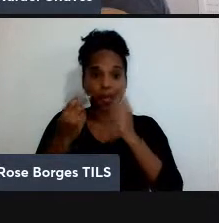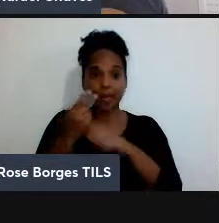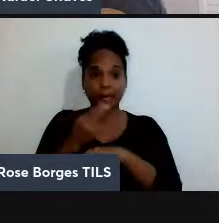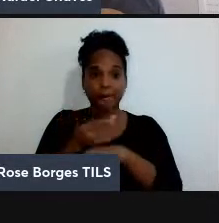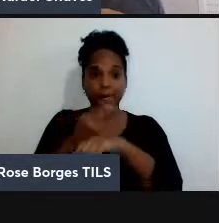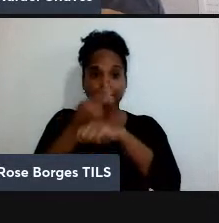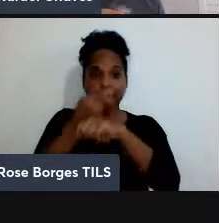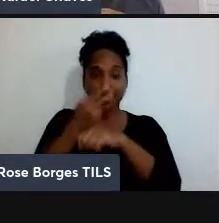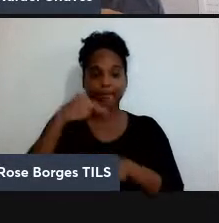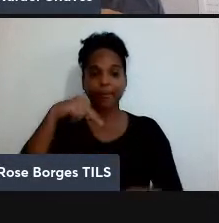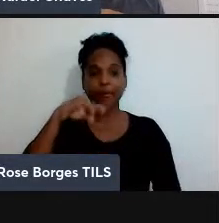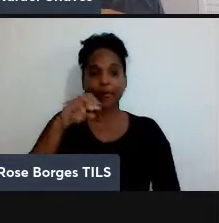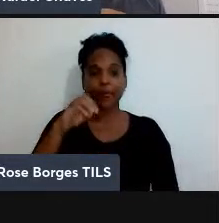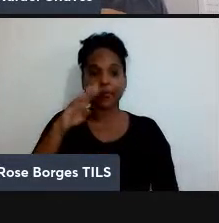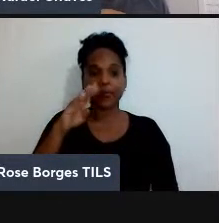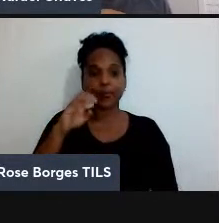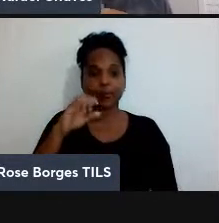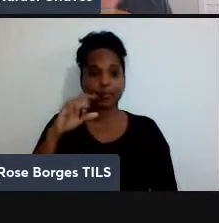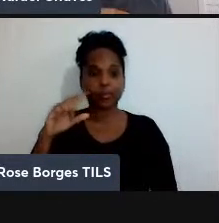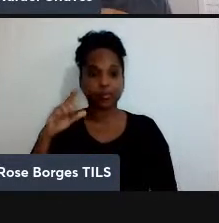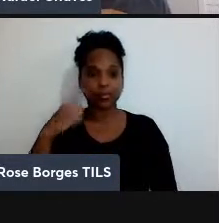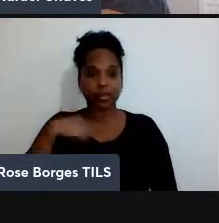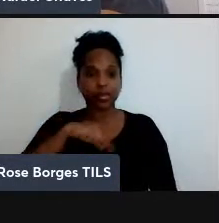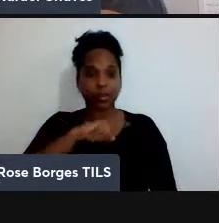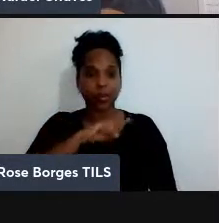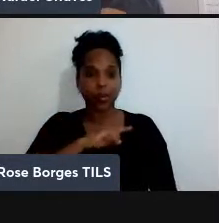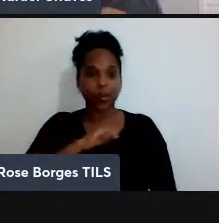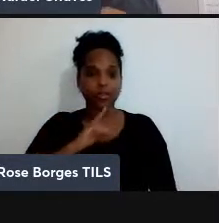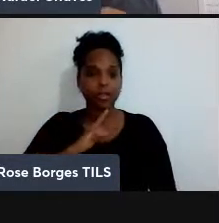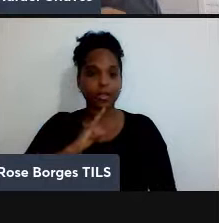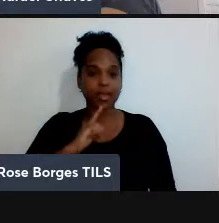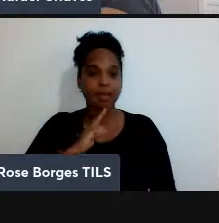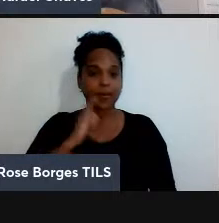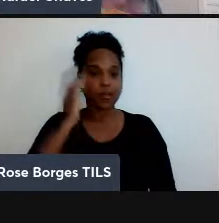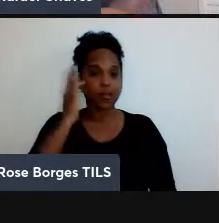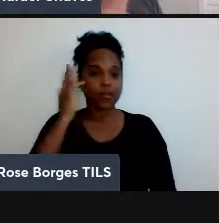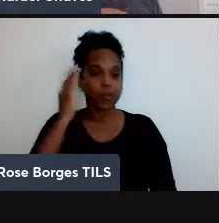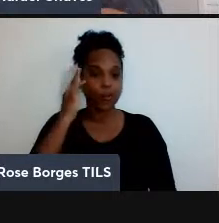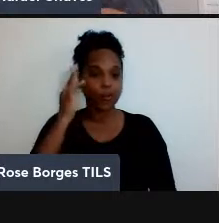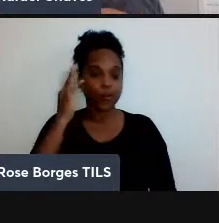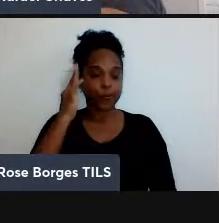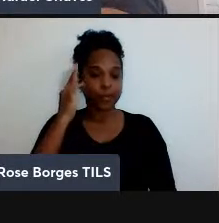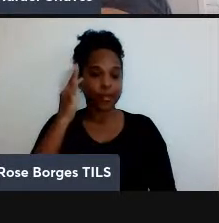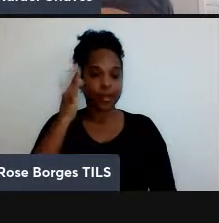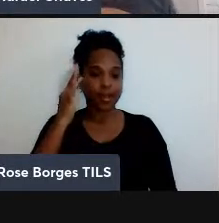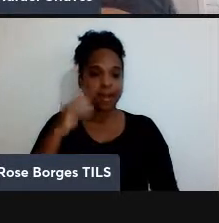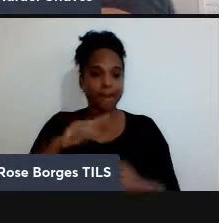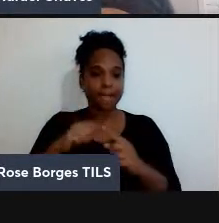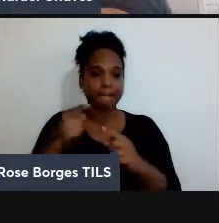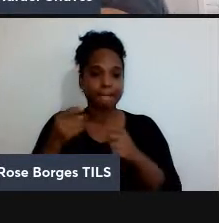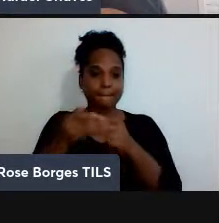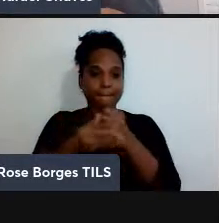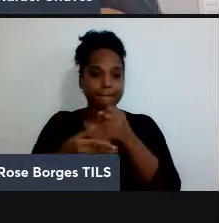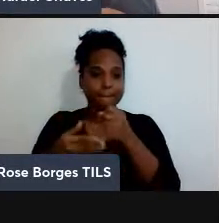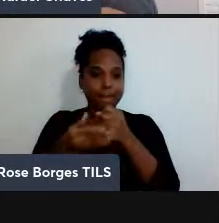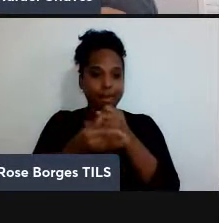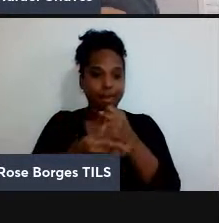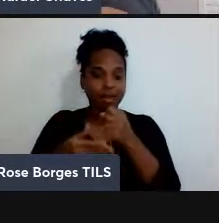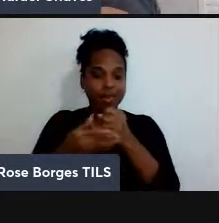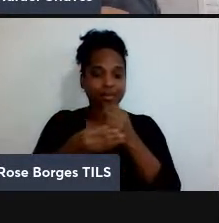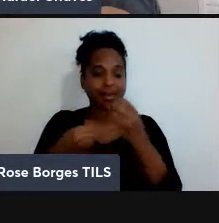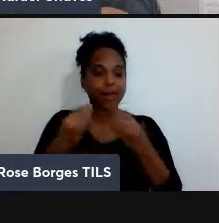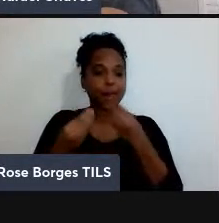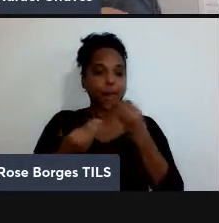estar dizendo, da gente estar lidando com a teoria mais fundamental, né, a nossa compreensão mais básica aí sobre como a natureza opera.